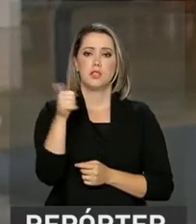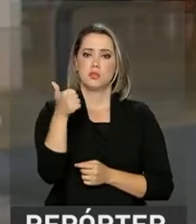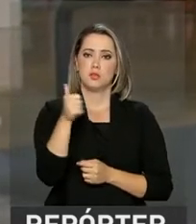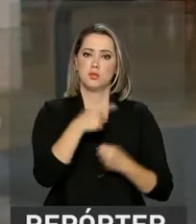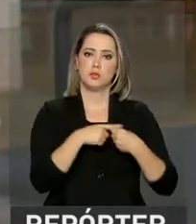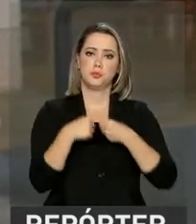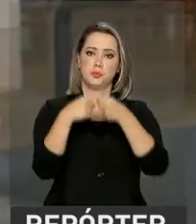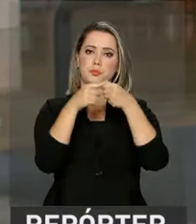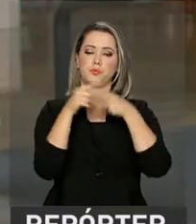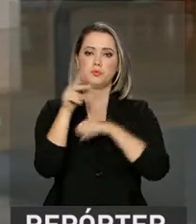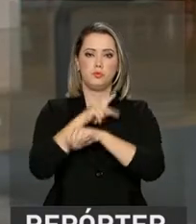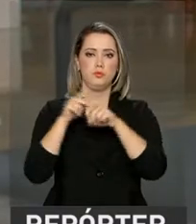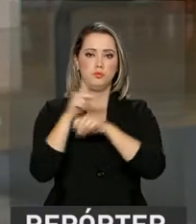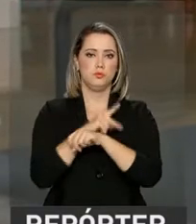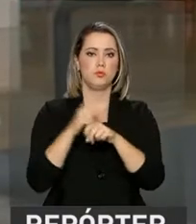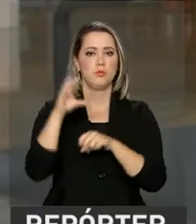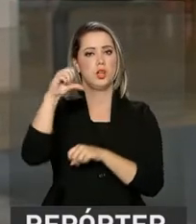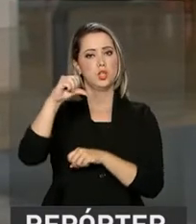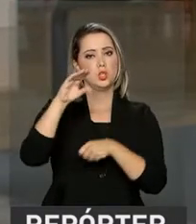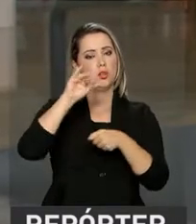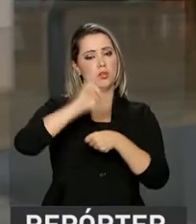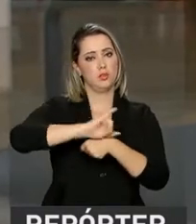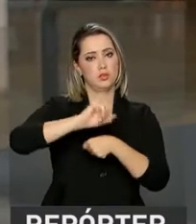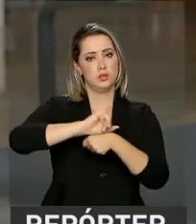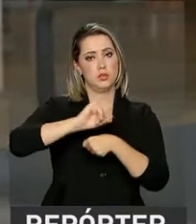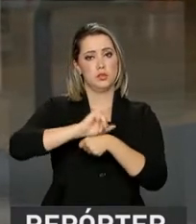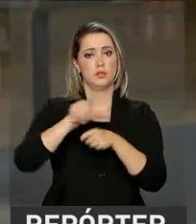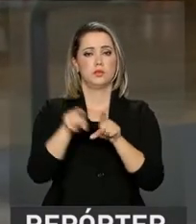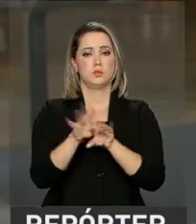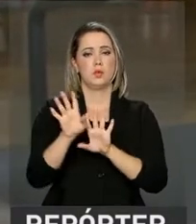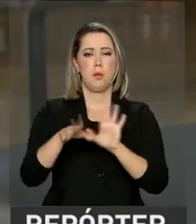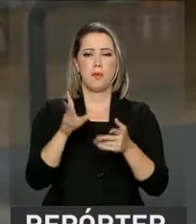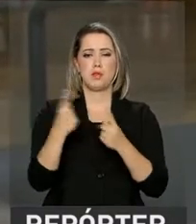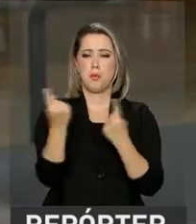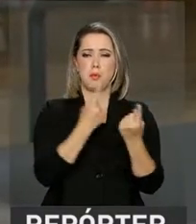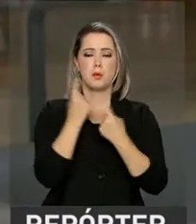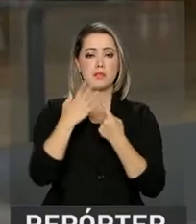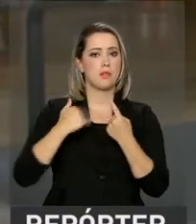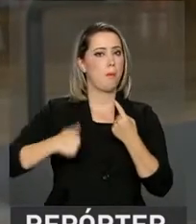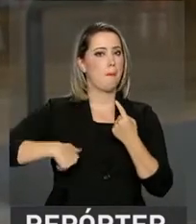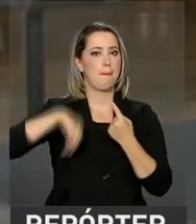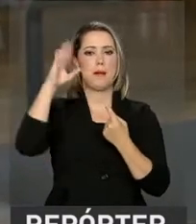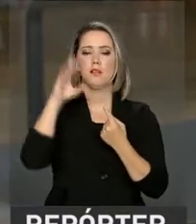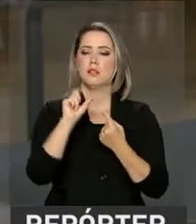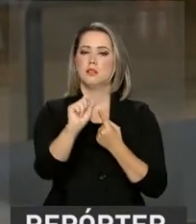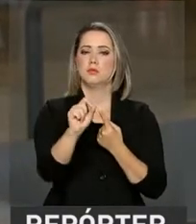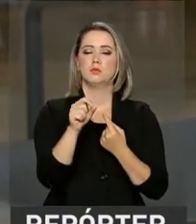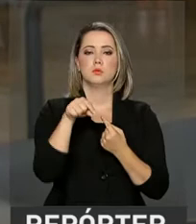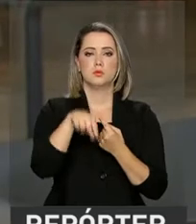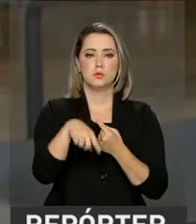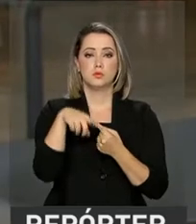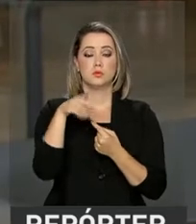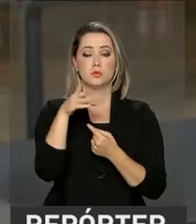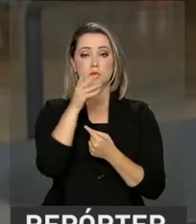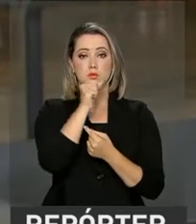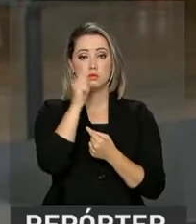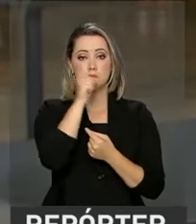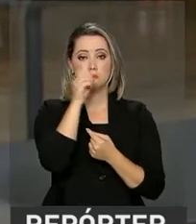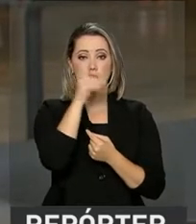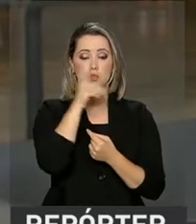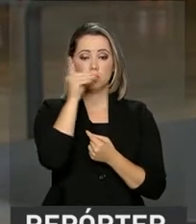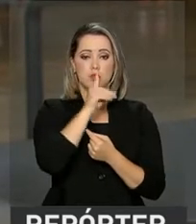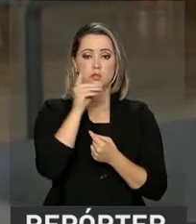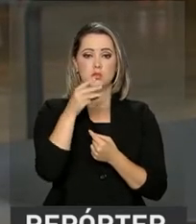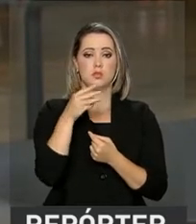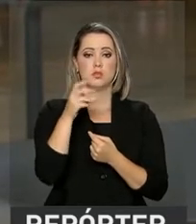cidades do país, sendo 9 capitais. E o público estimado que passou pelos feirões nesse último fim de semana, segundo a